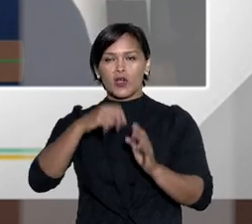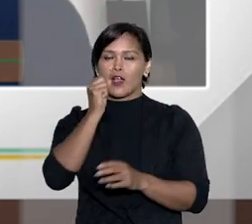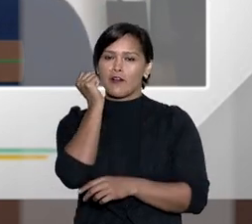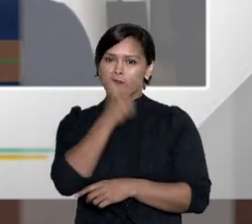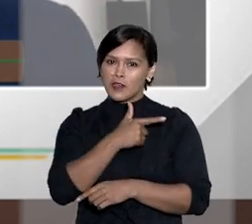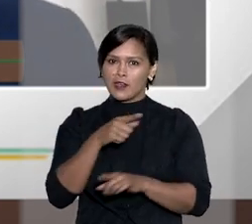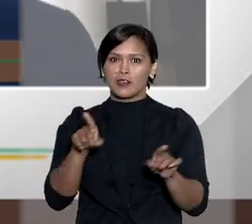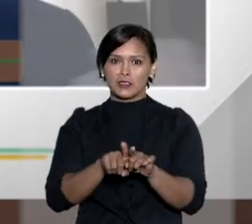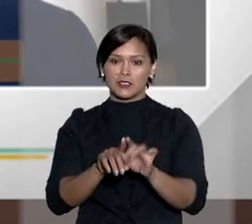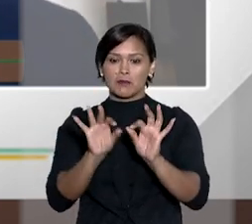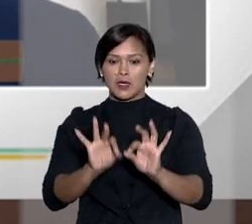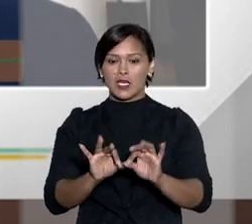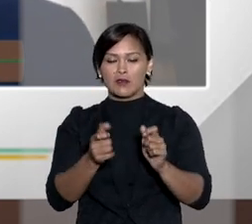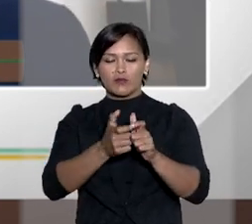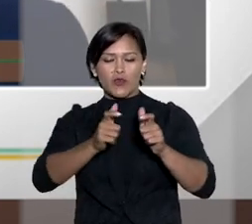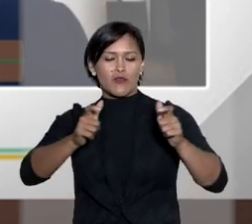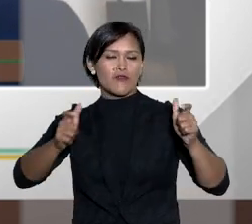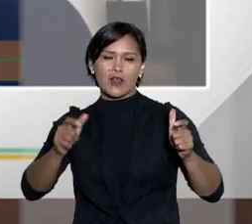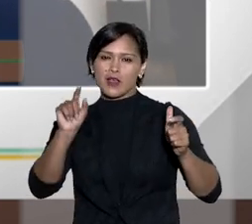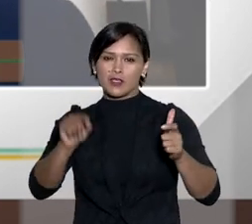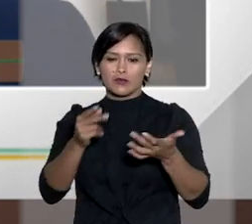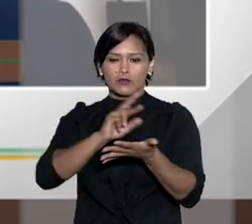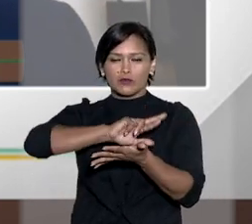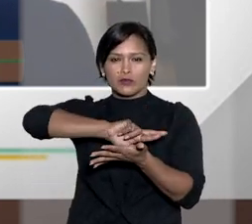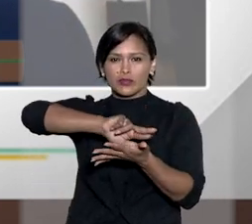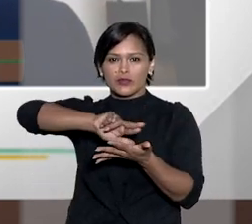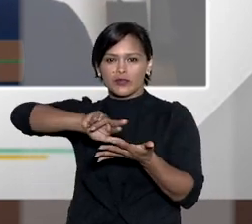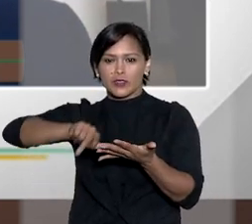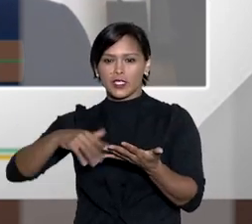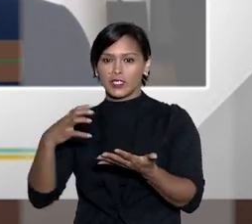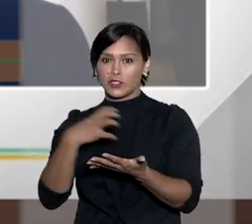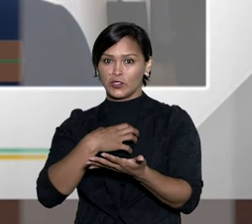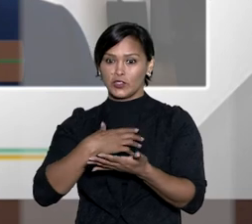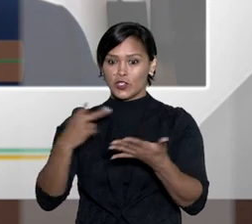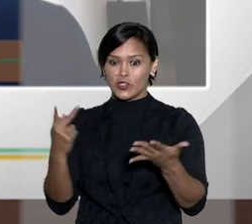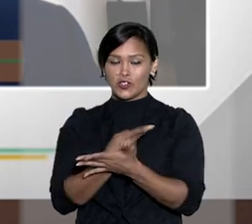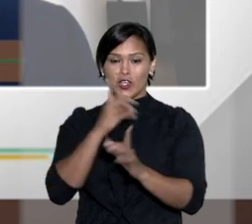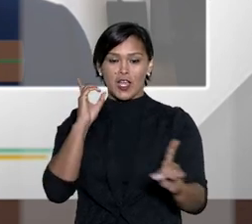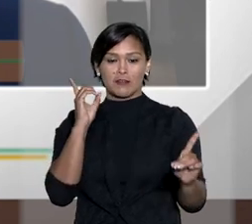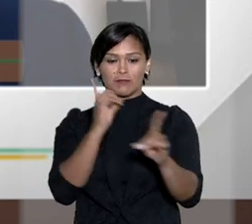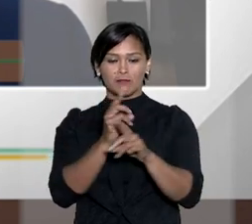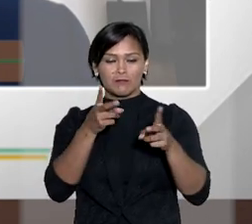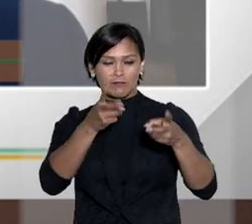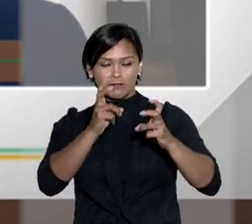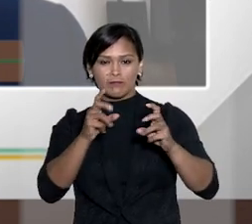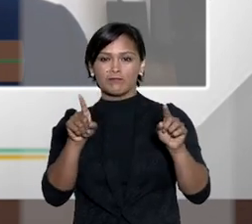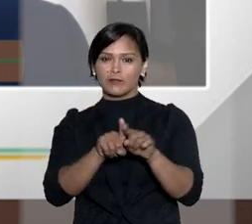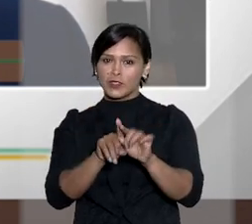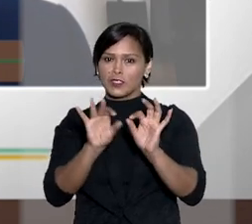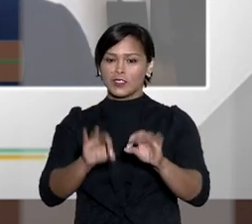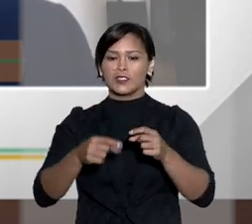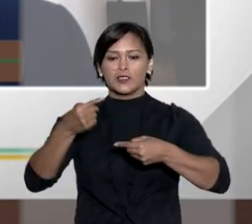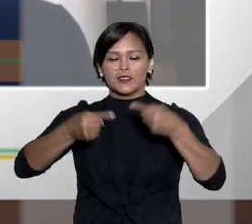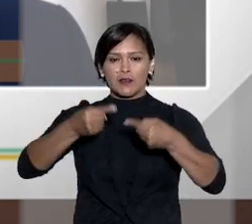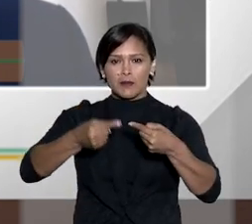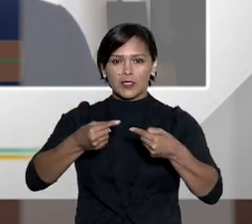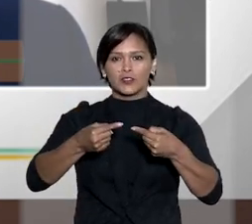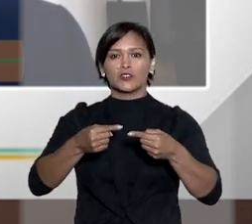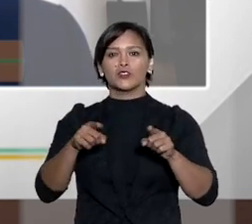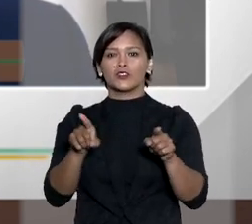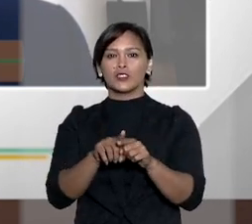de documento falso procuração falsa é uma gama de situações que já foram